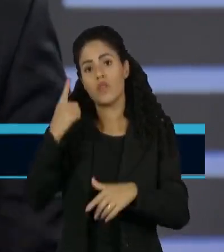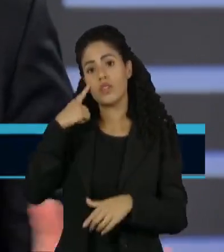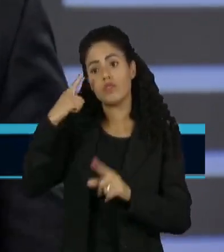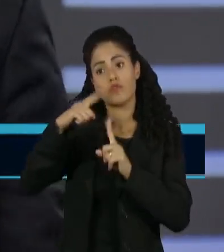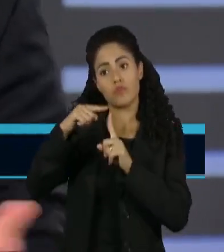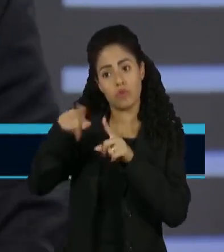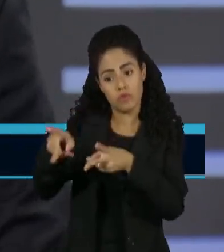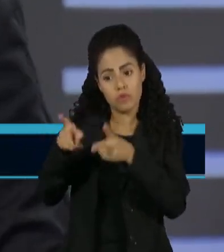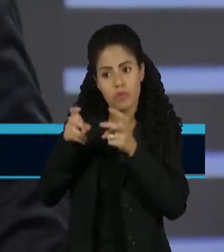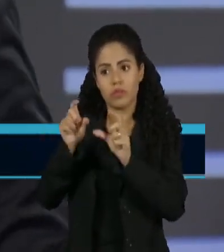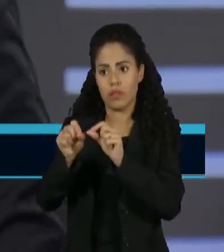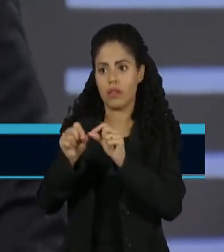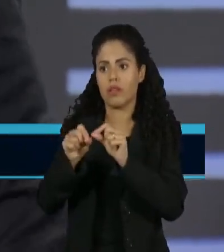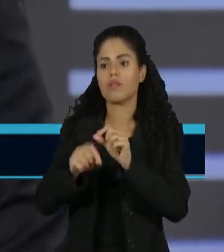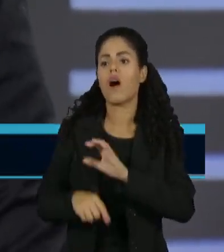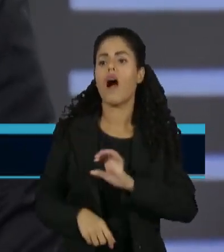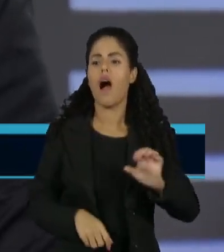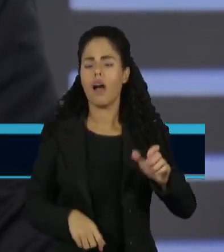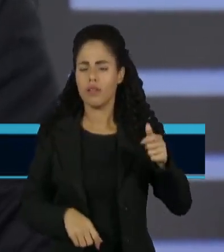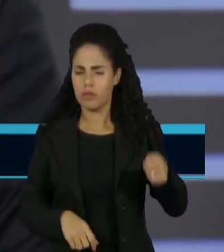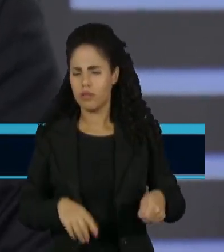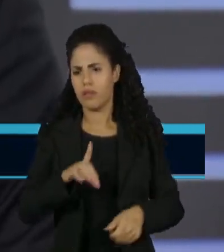que a gente vê à esquerda e à direita é terrível.